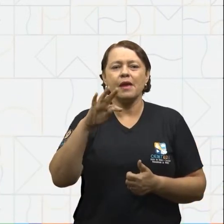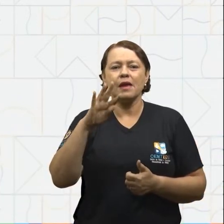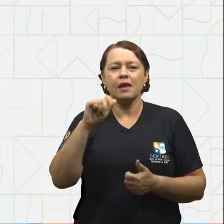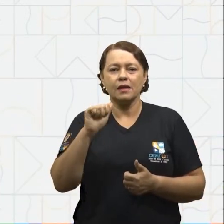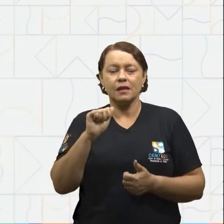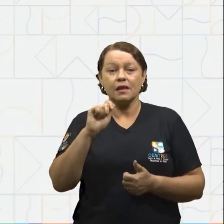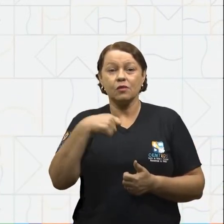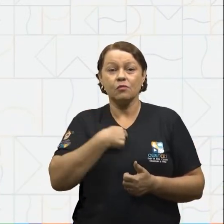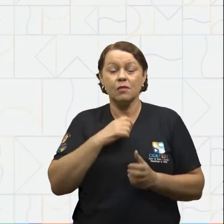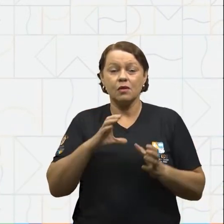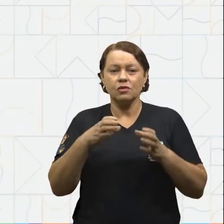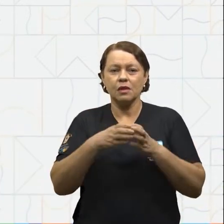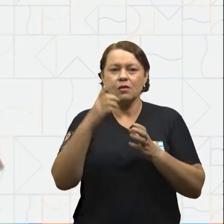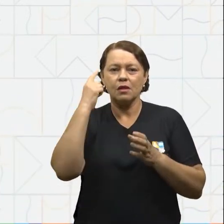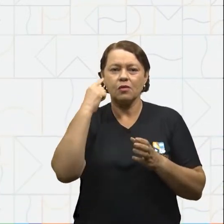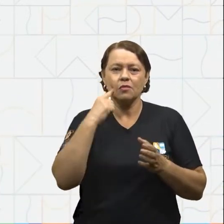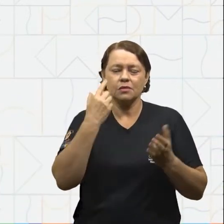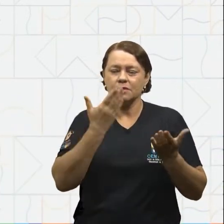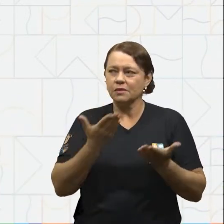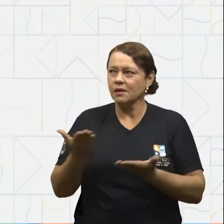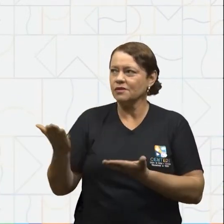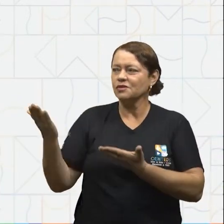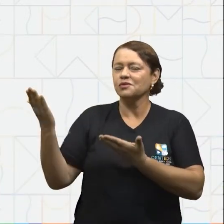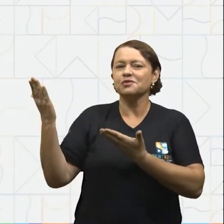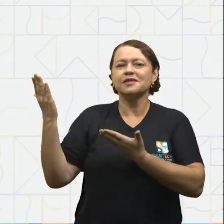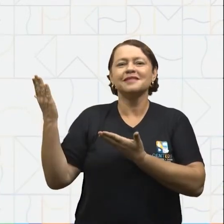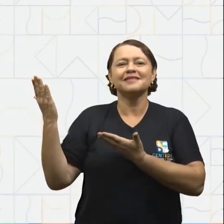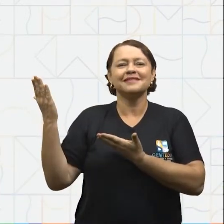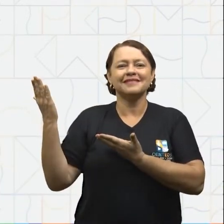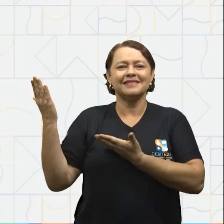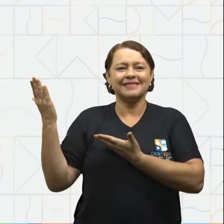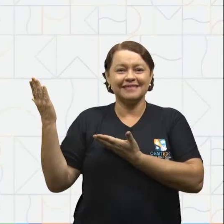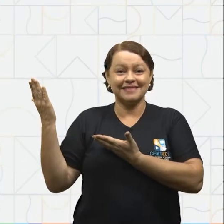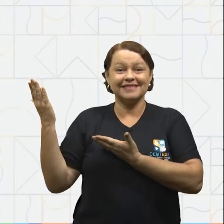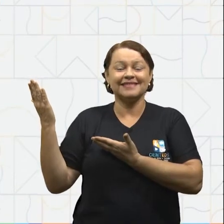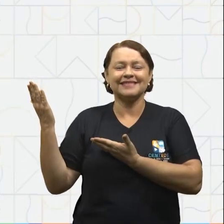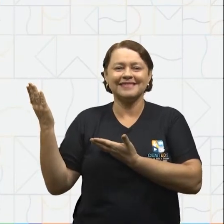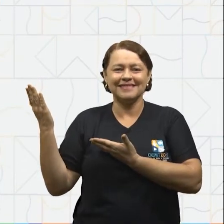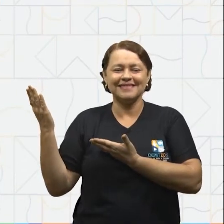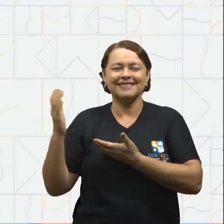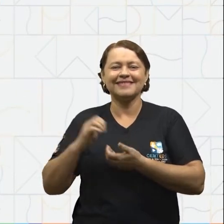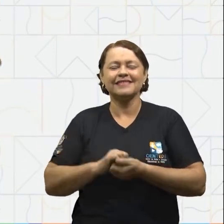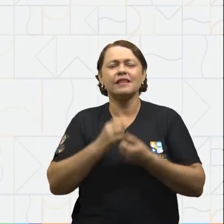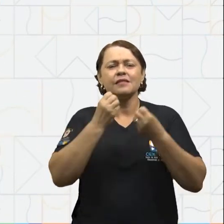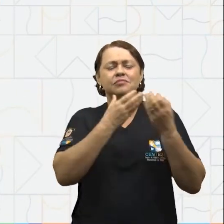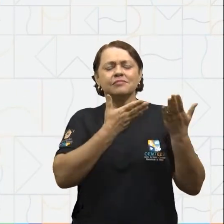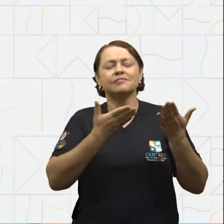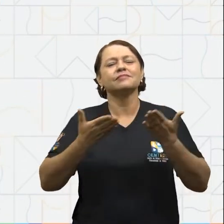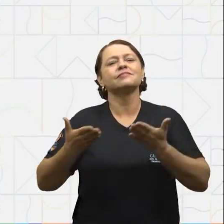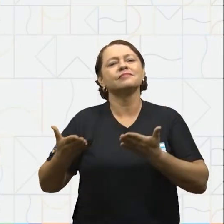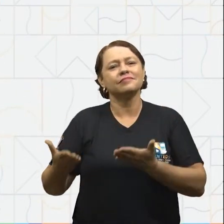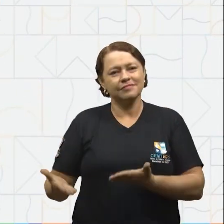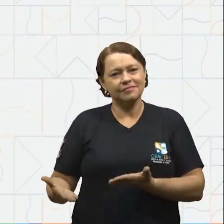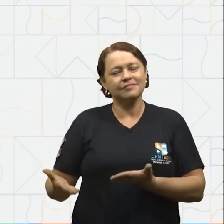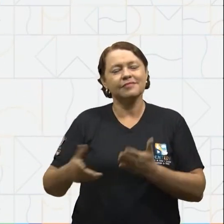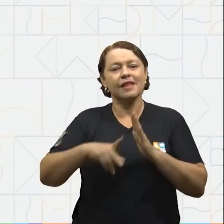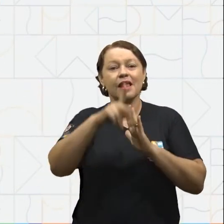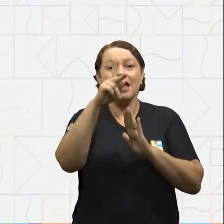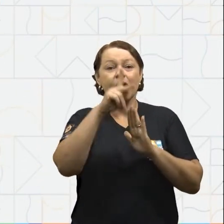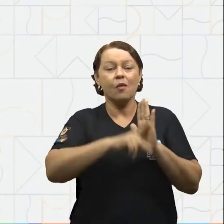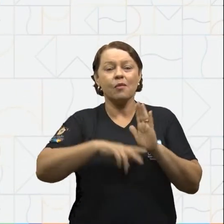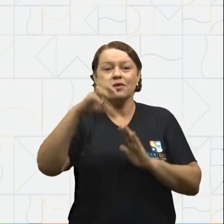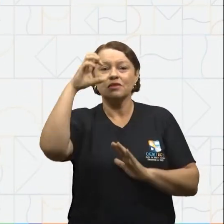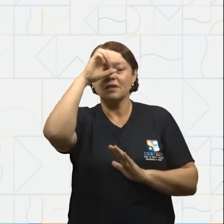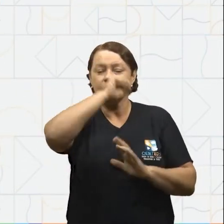Roberta Portela e o meu sinal na comunidade surda é esse. Seja muito bem-vindo ao